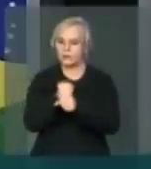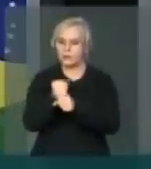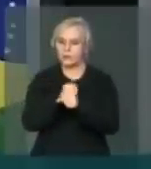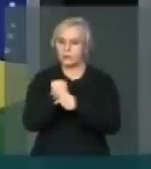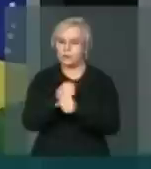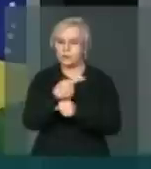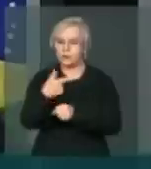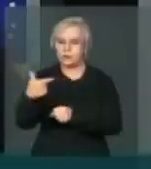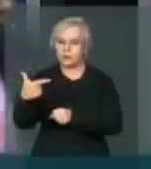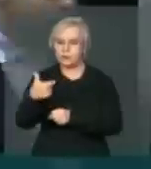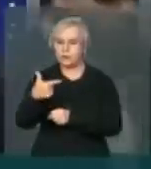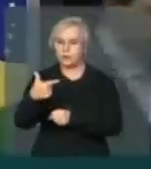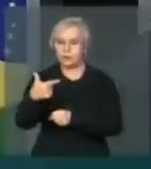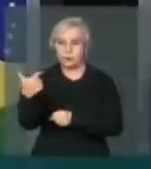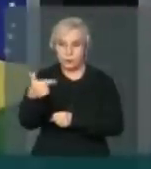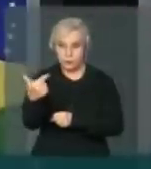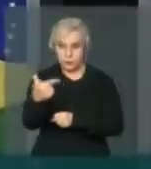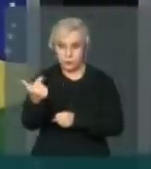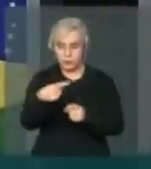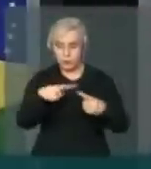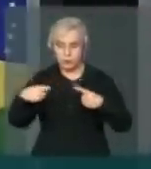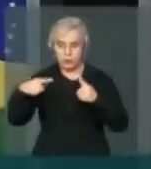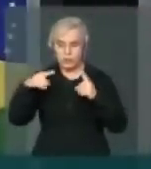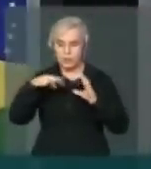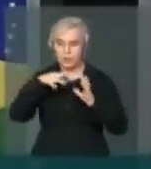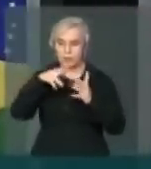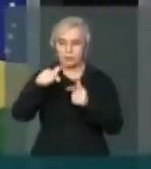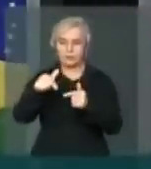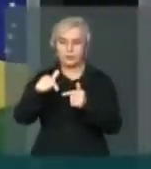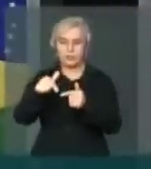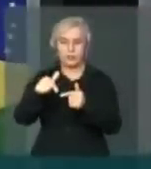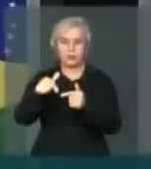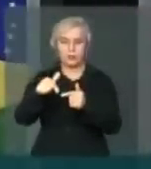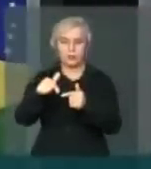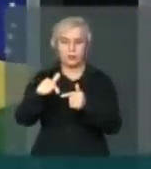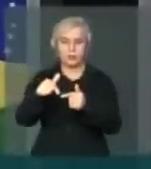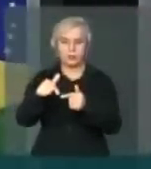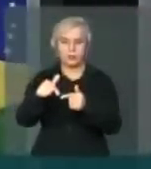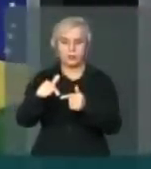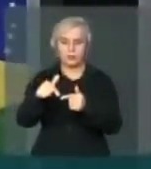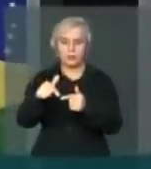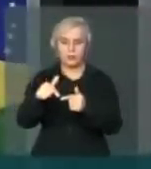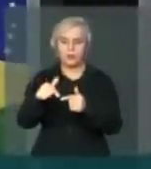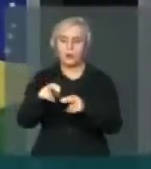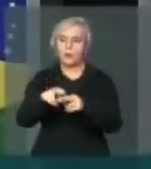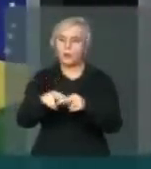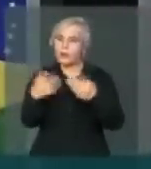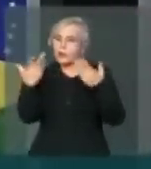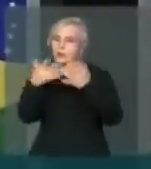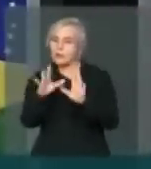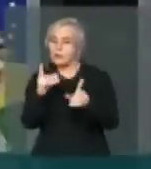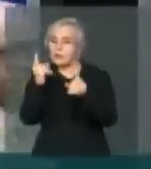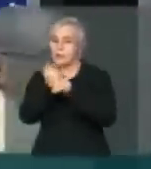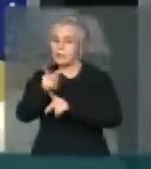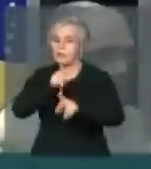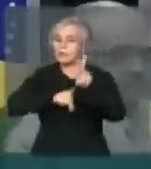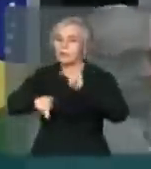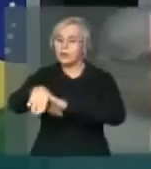final da Segunda Guerra Por impossibilidade De reencontrar o povo das ruas